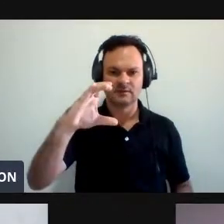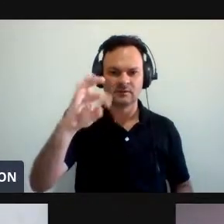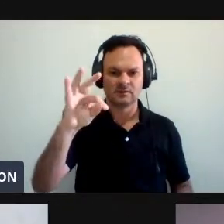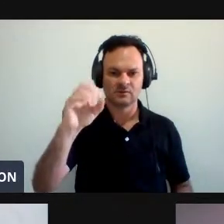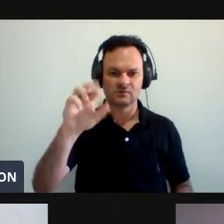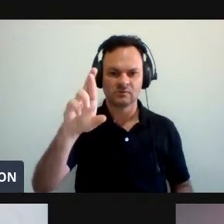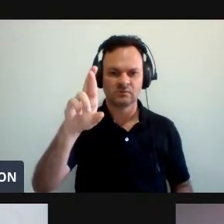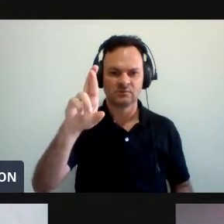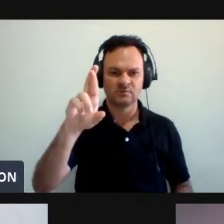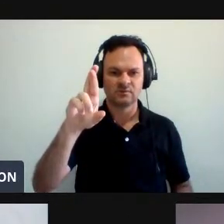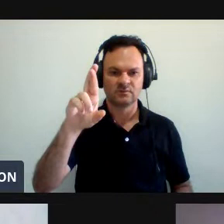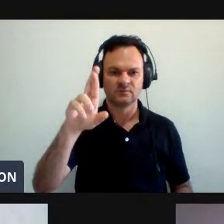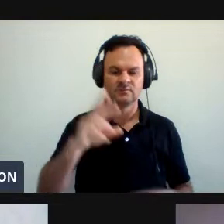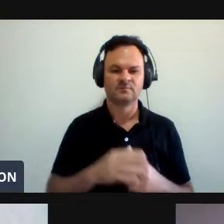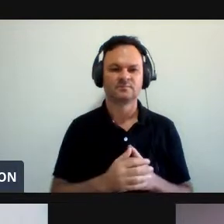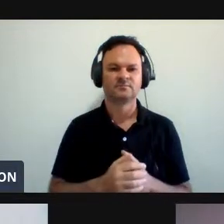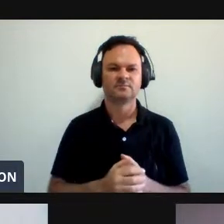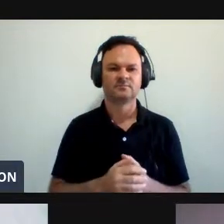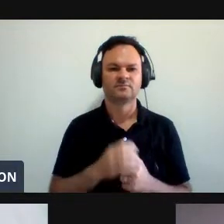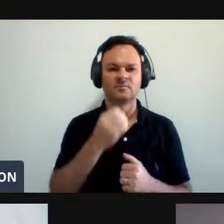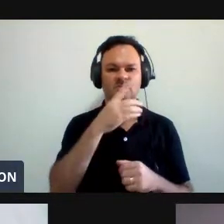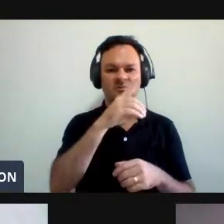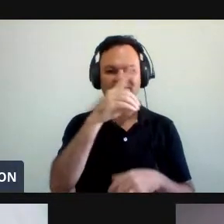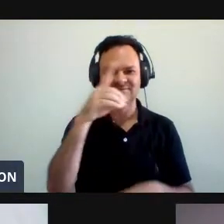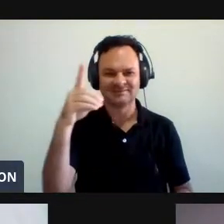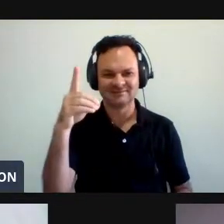Maia. Bom dia a todos.